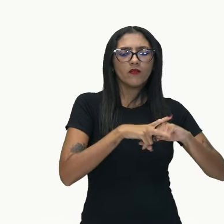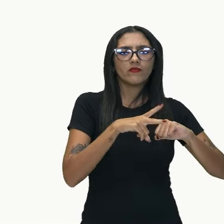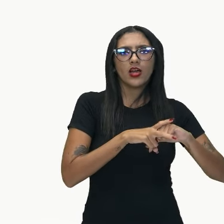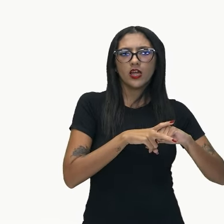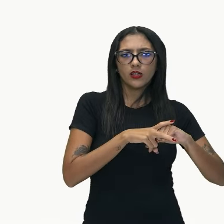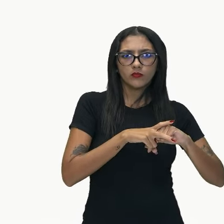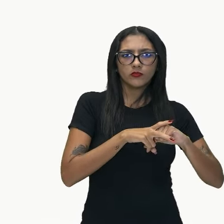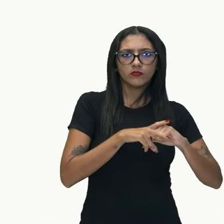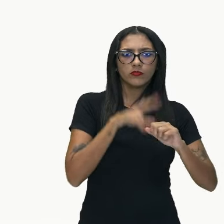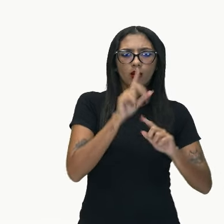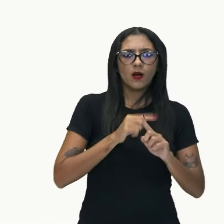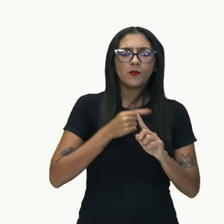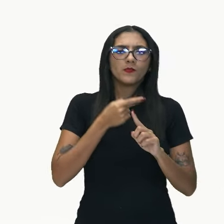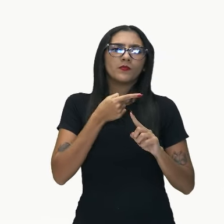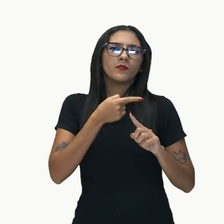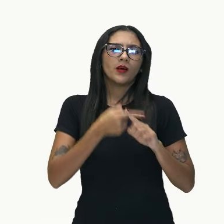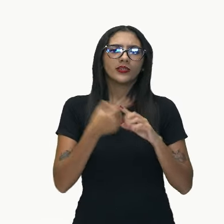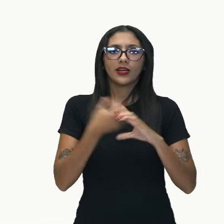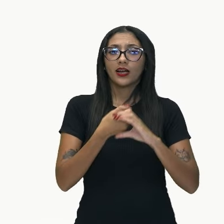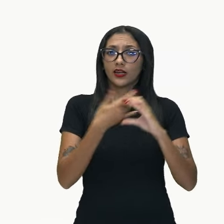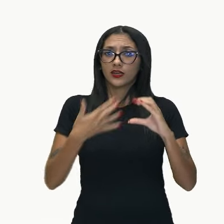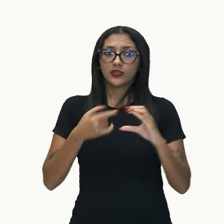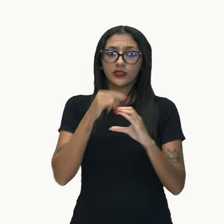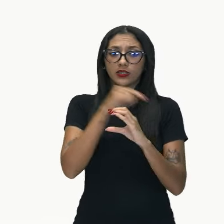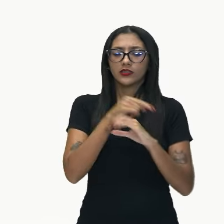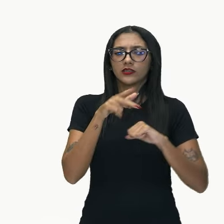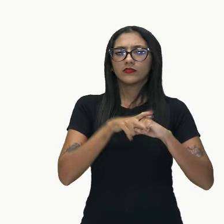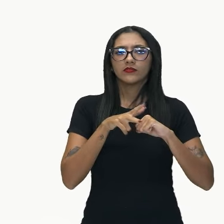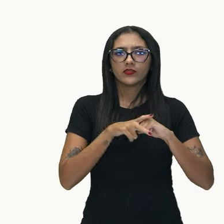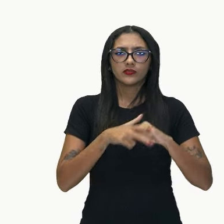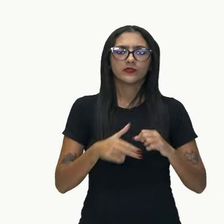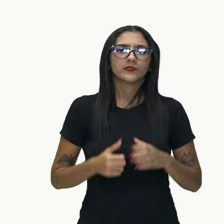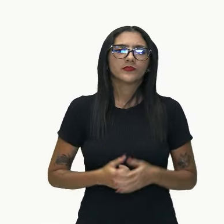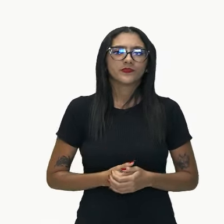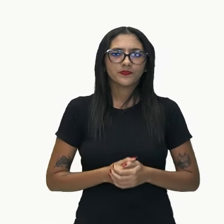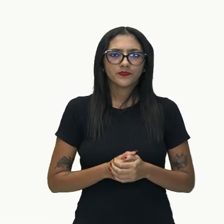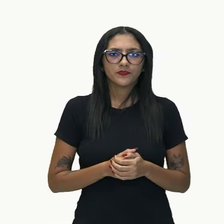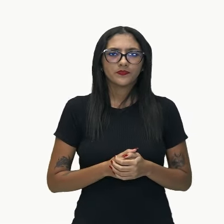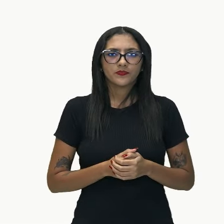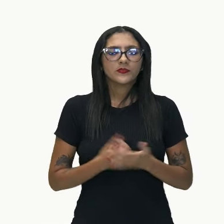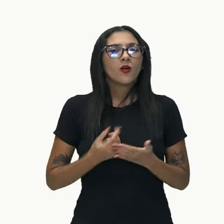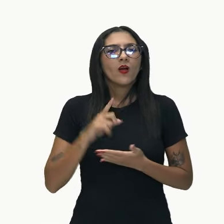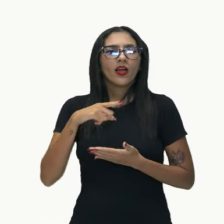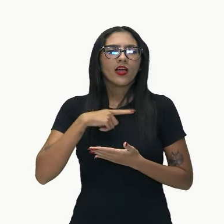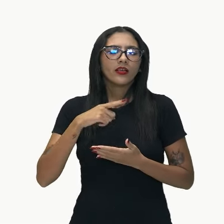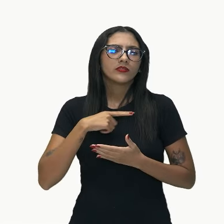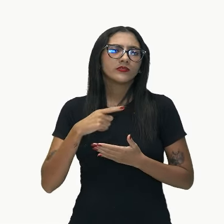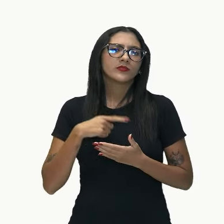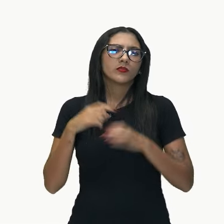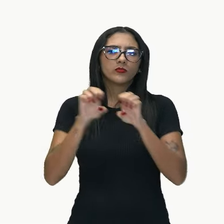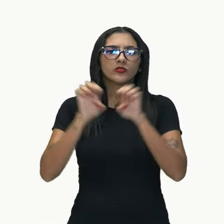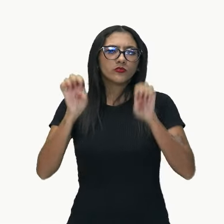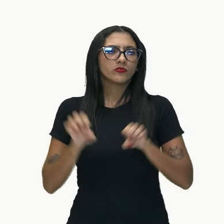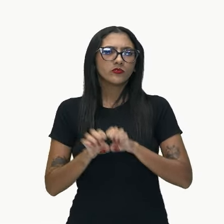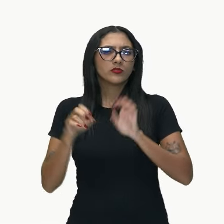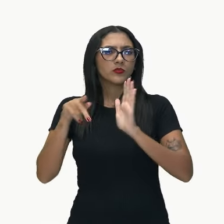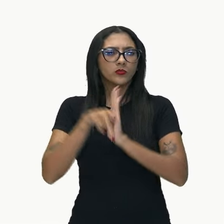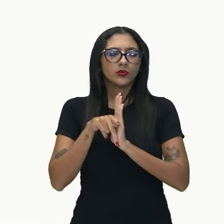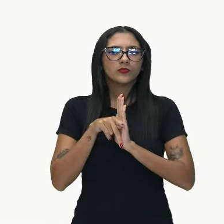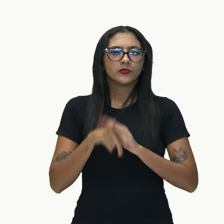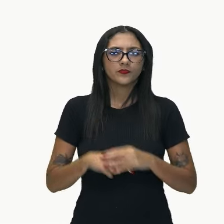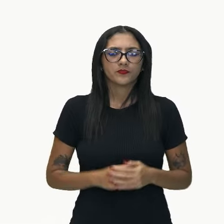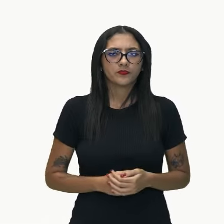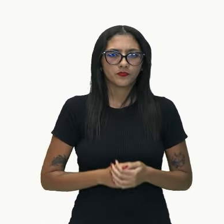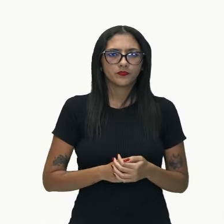minha oração principal, gente, essa estrutura aqui é a estrutura típica que nós chamamos de predicado